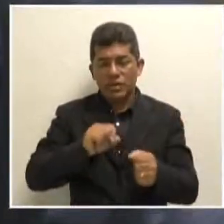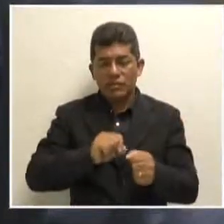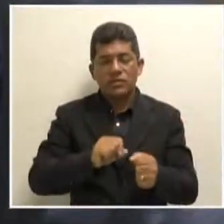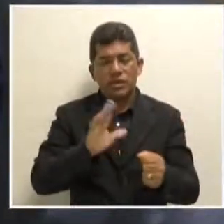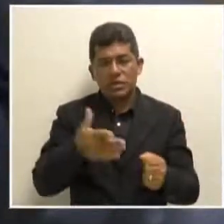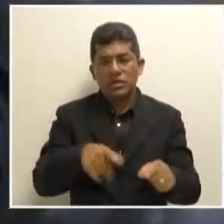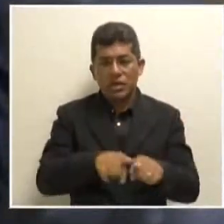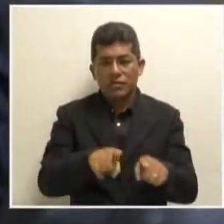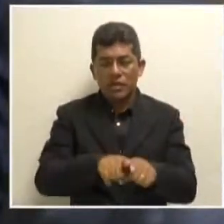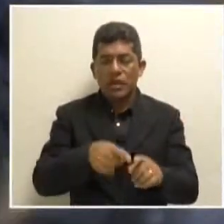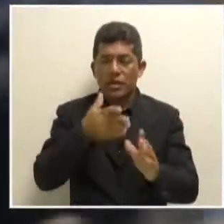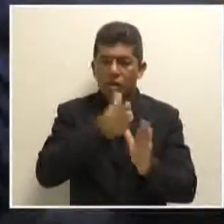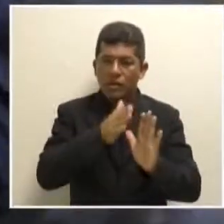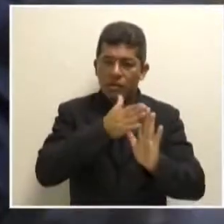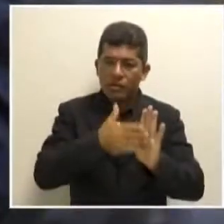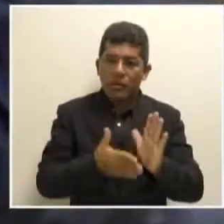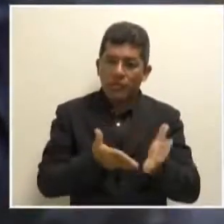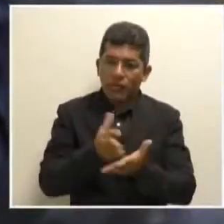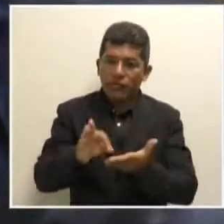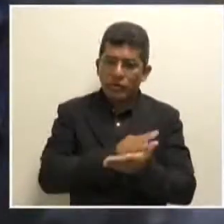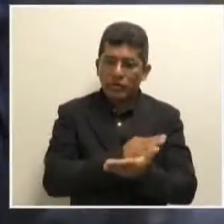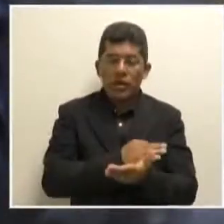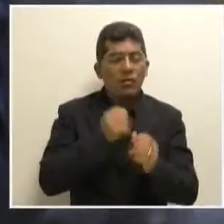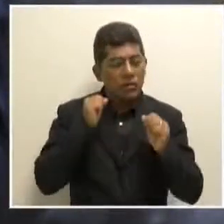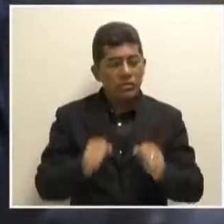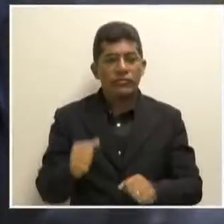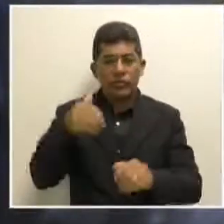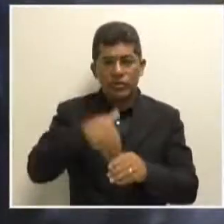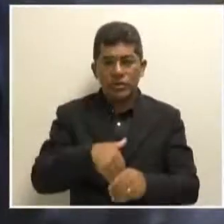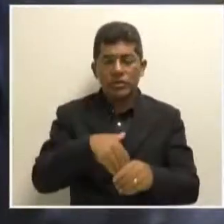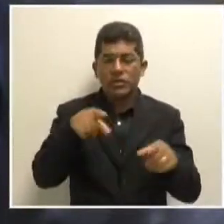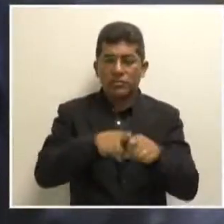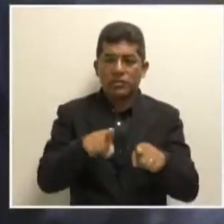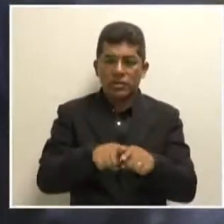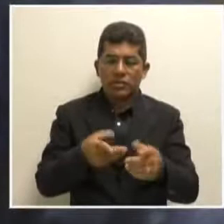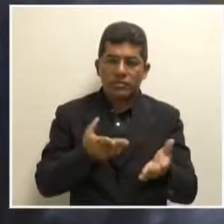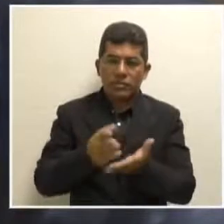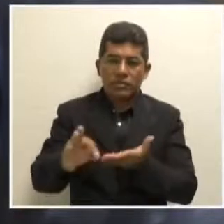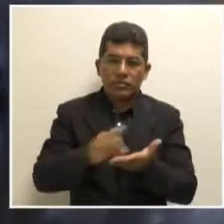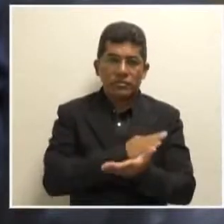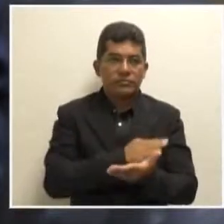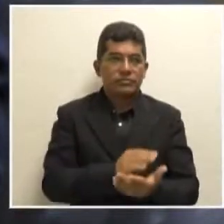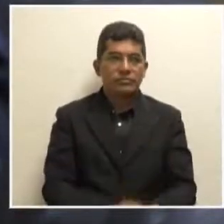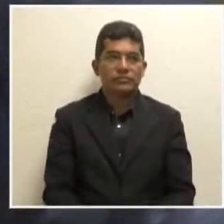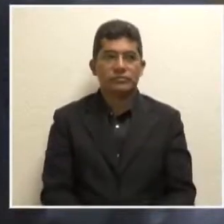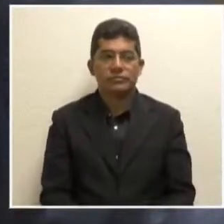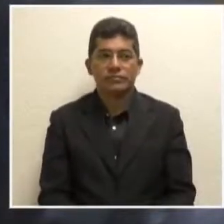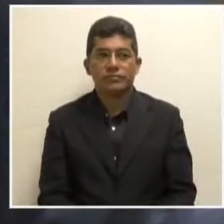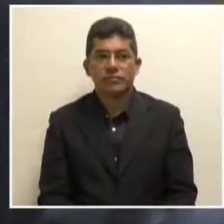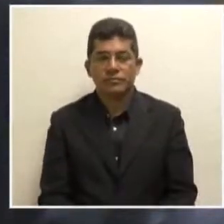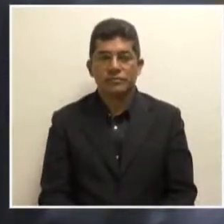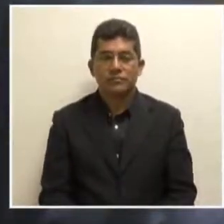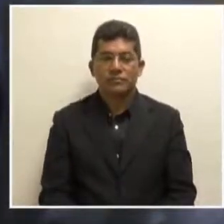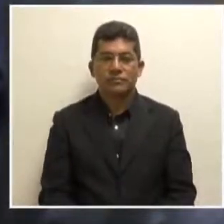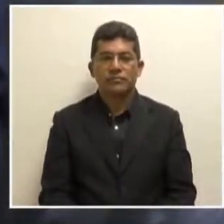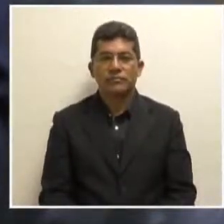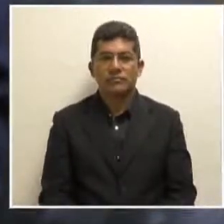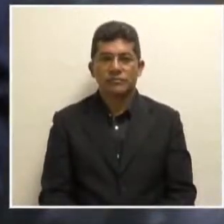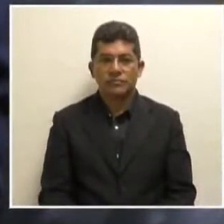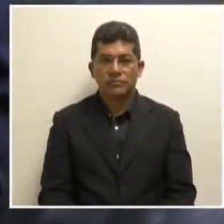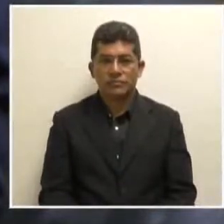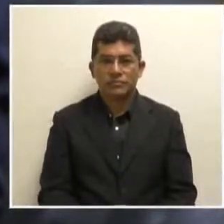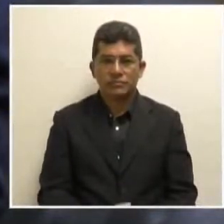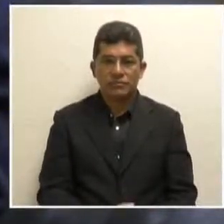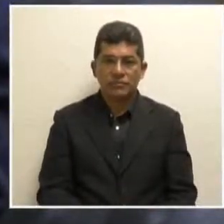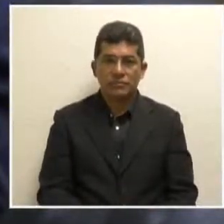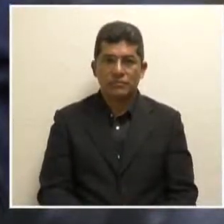isso e eu acredito que possamos também voltar a aprovar desde que com substanciado